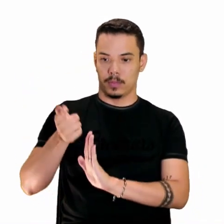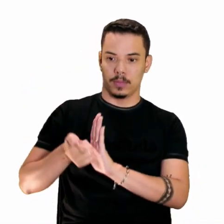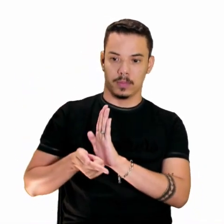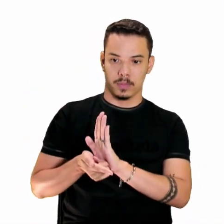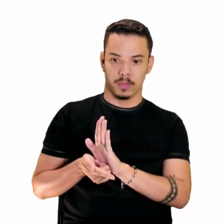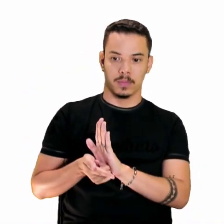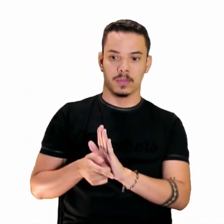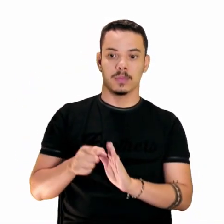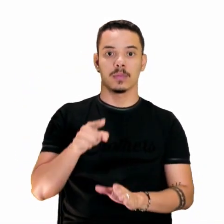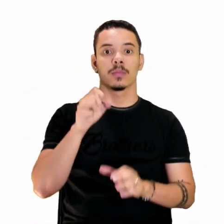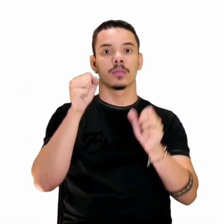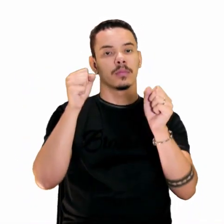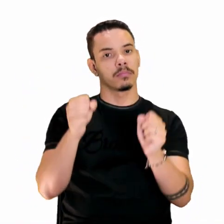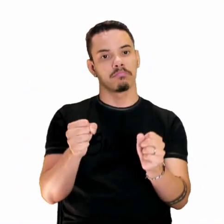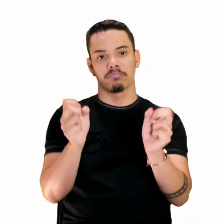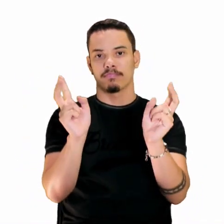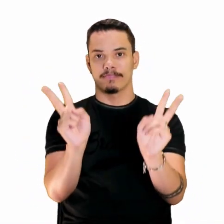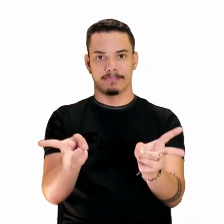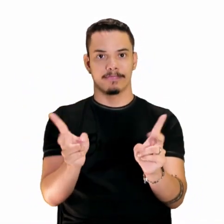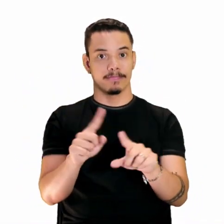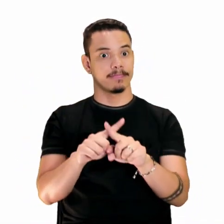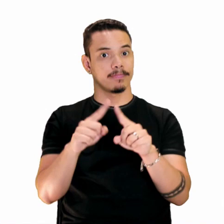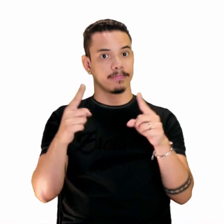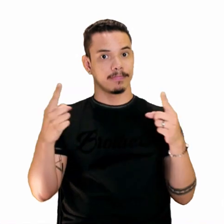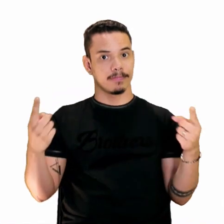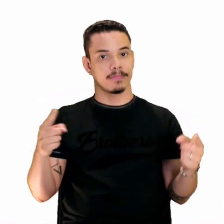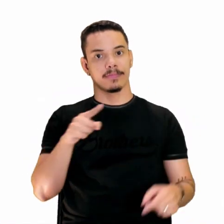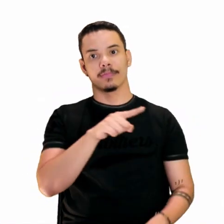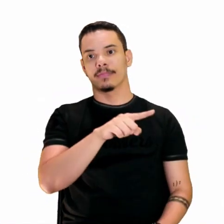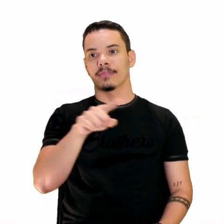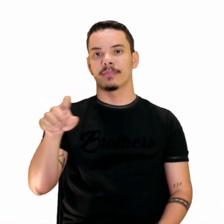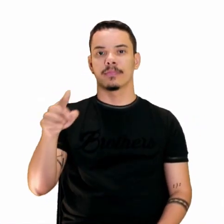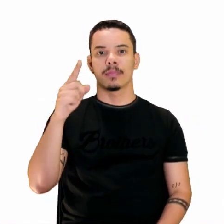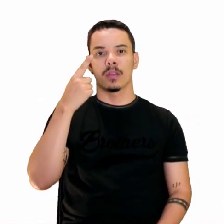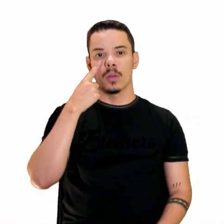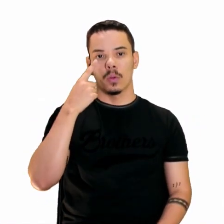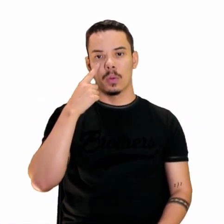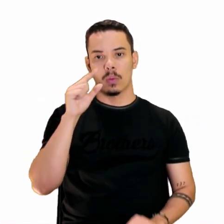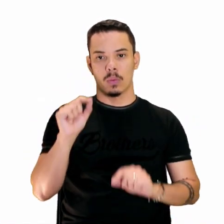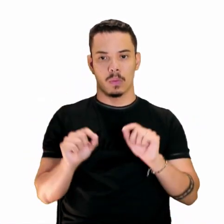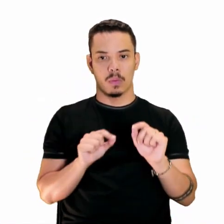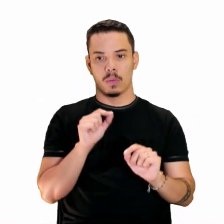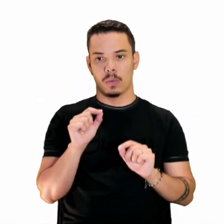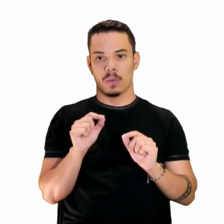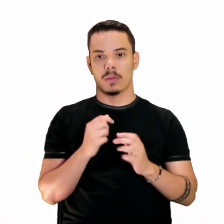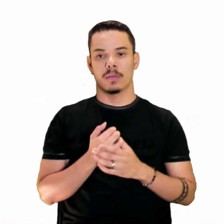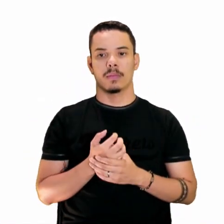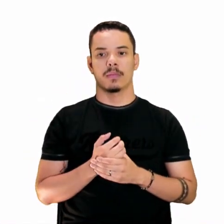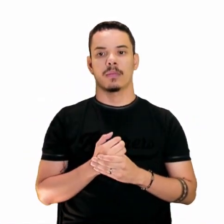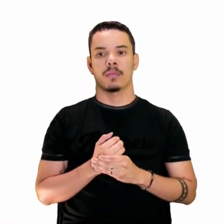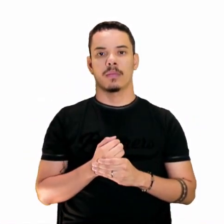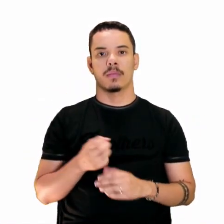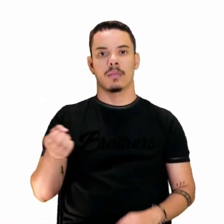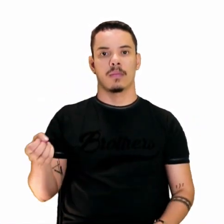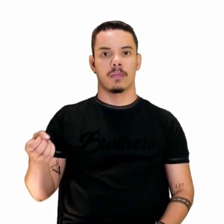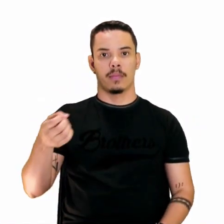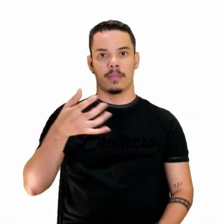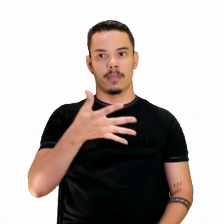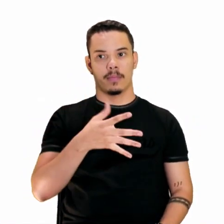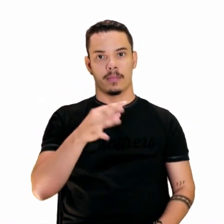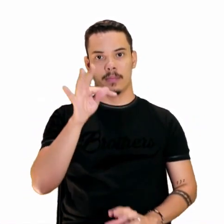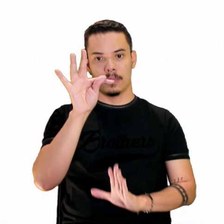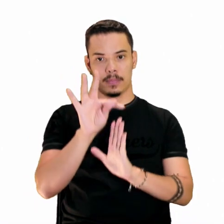né? Ou pode ser o mesmo gênero, mas desde que você, olha só, produzir um novo